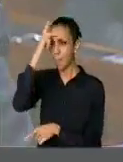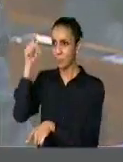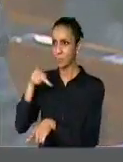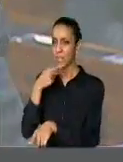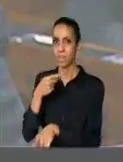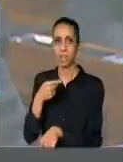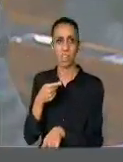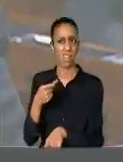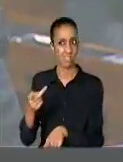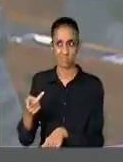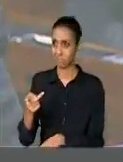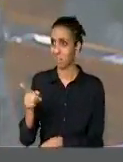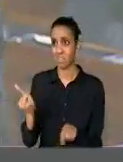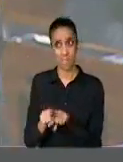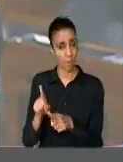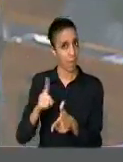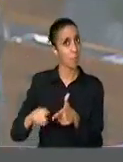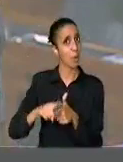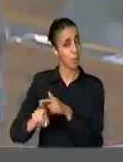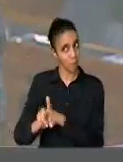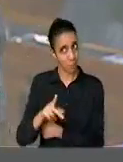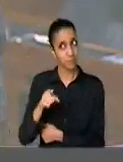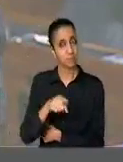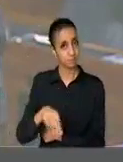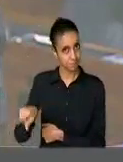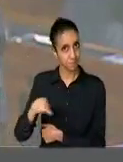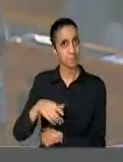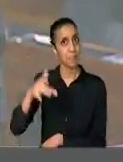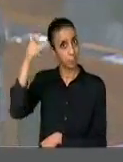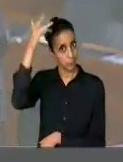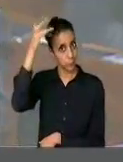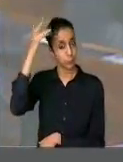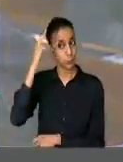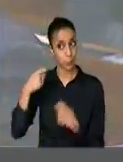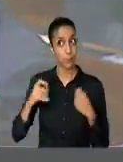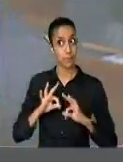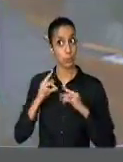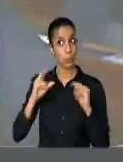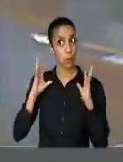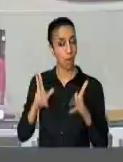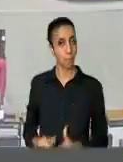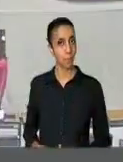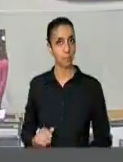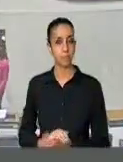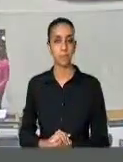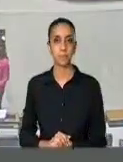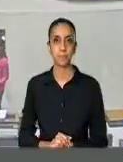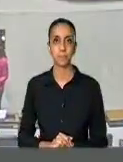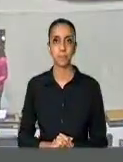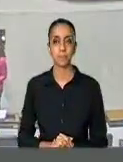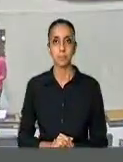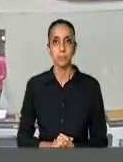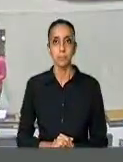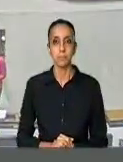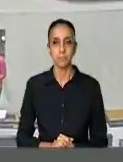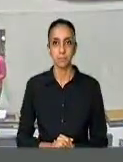nem ficha limpa tem. Então é um absurdo, nós vamos passar tudo a limpo mesmo. Está feito o registro. Paulo Foleto, três minutos.